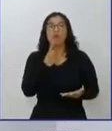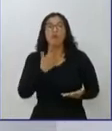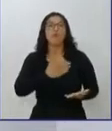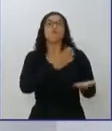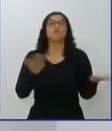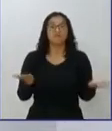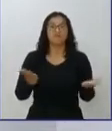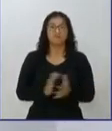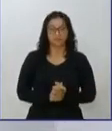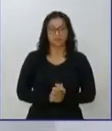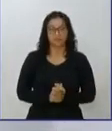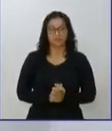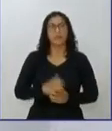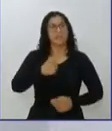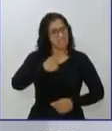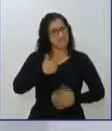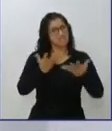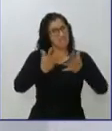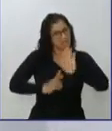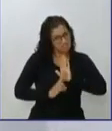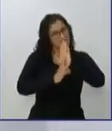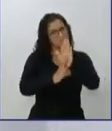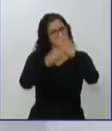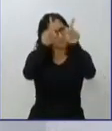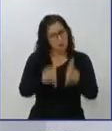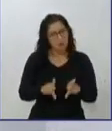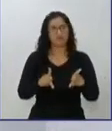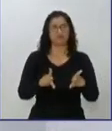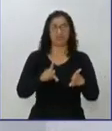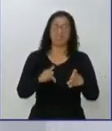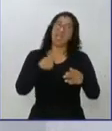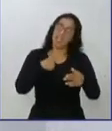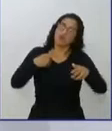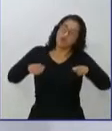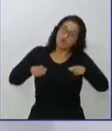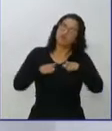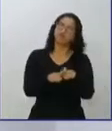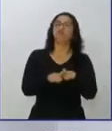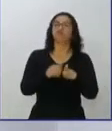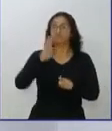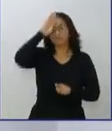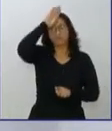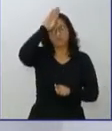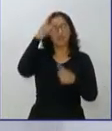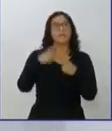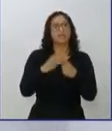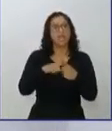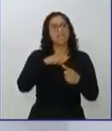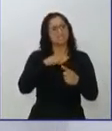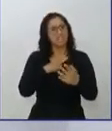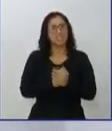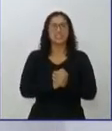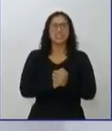lá para representar o nosso povo, Tata. O meu alinhamento com o Bolsonaro é com relação a princípios, a valores que